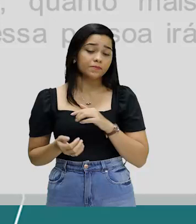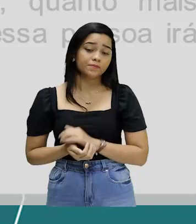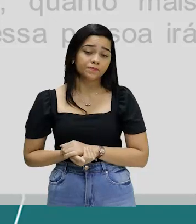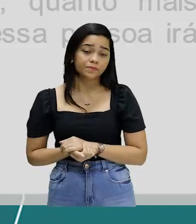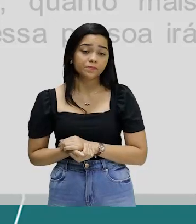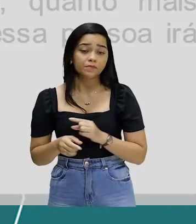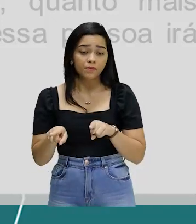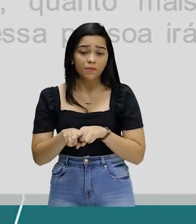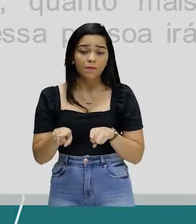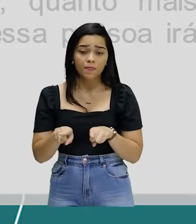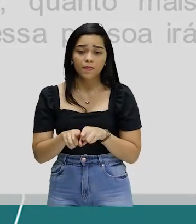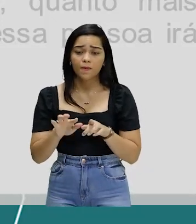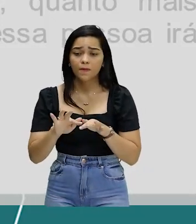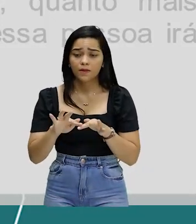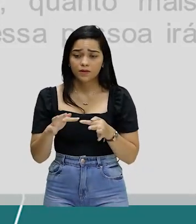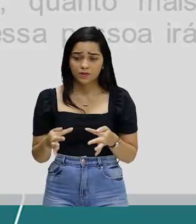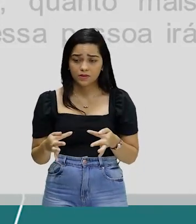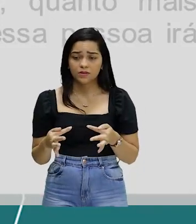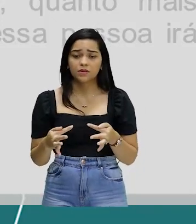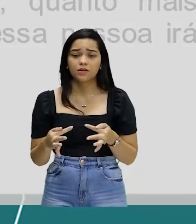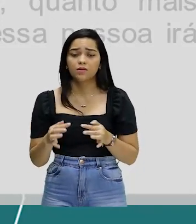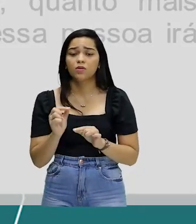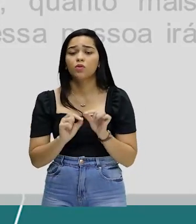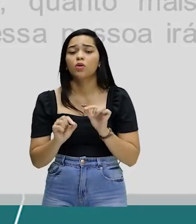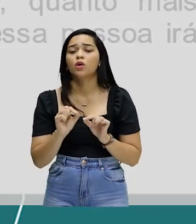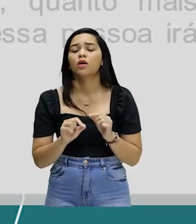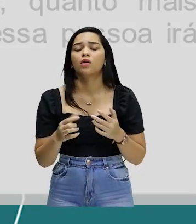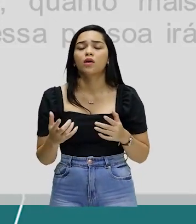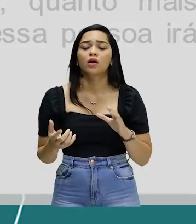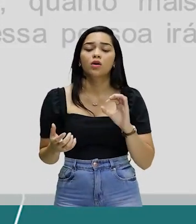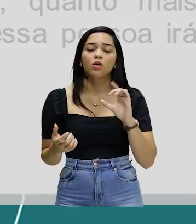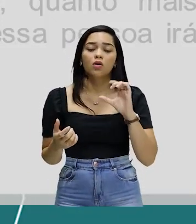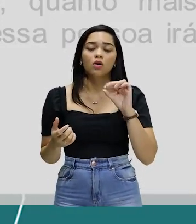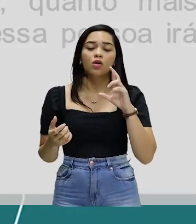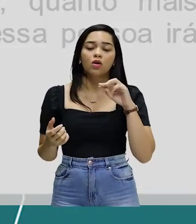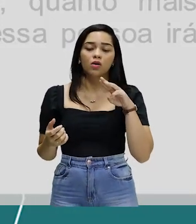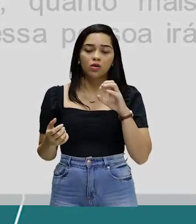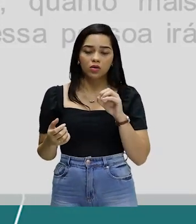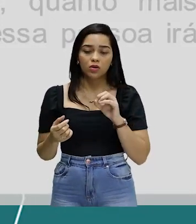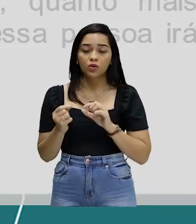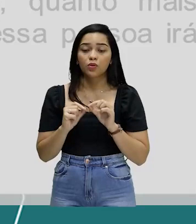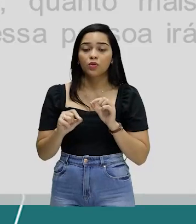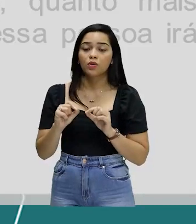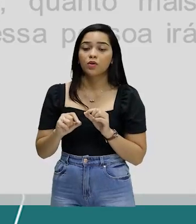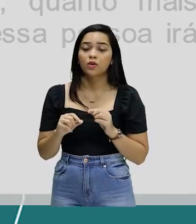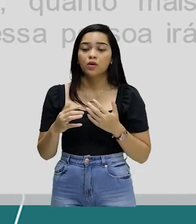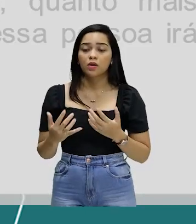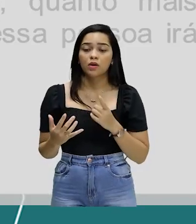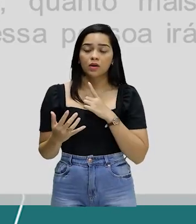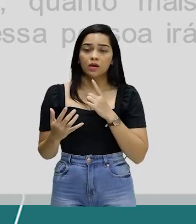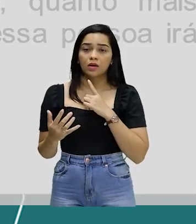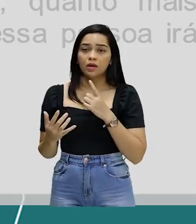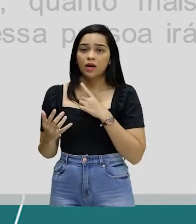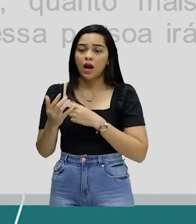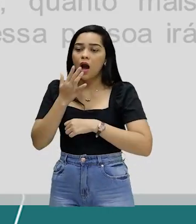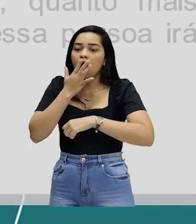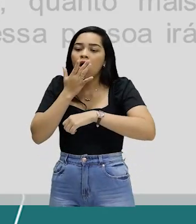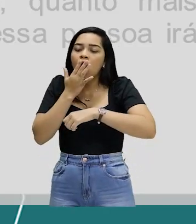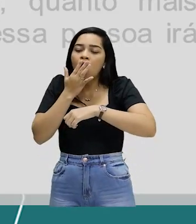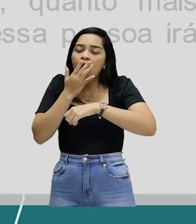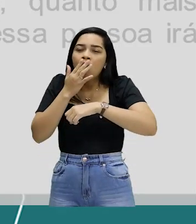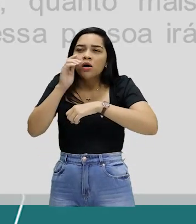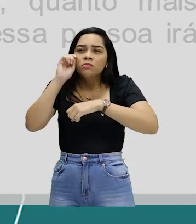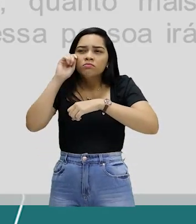De uma maneira mais simples, o colorismo quer dizer que quanto mais pigmentada uma pessoa for,